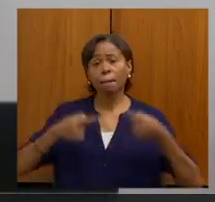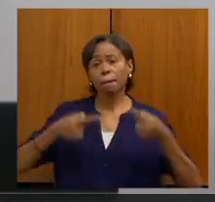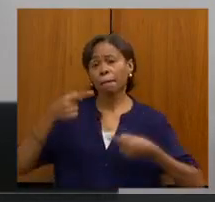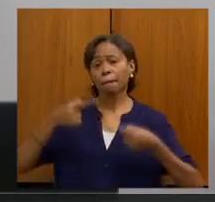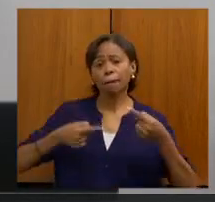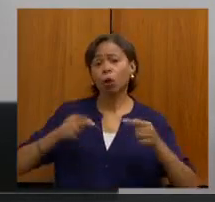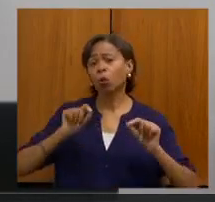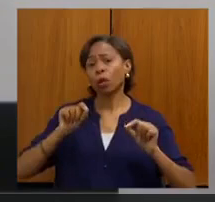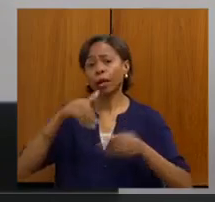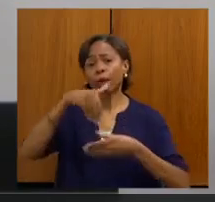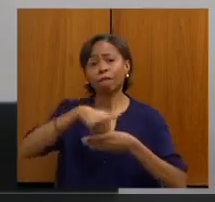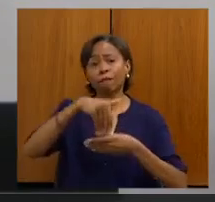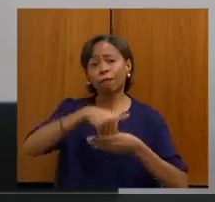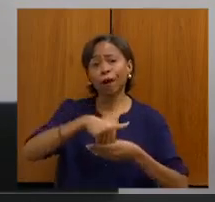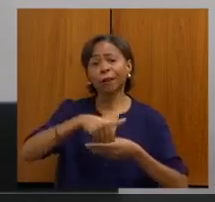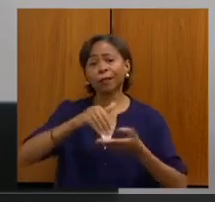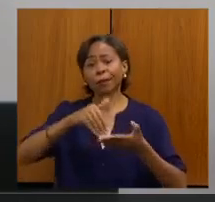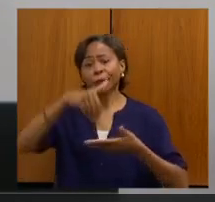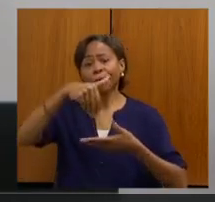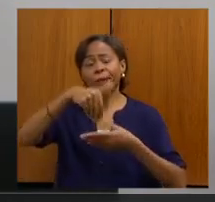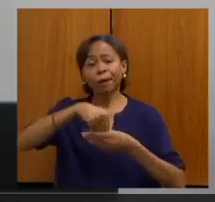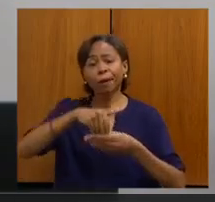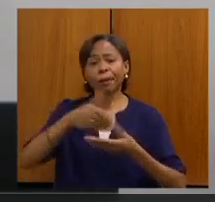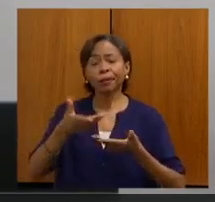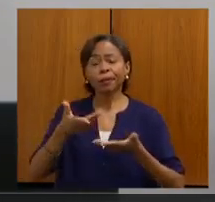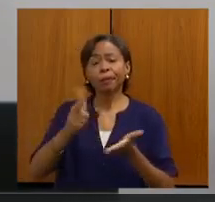o voto impresso, questionando